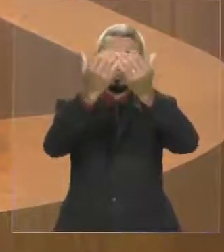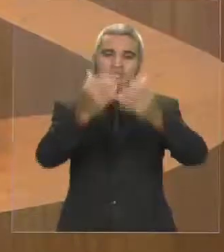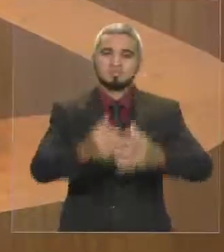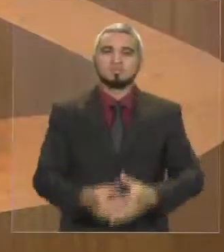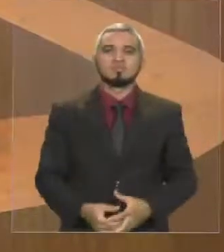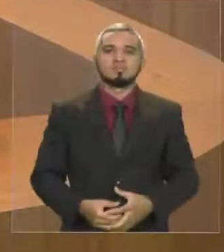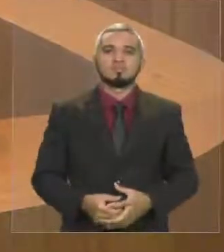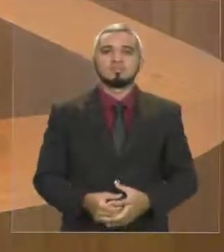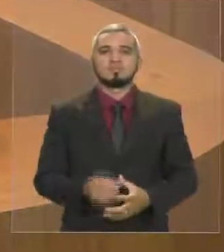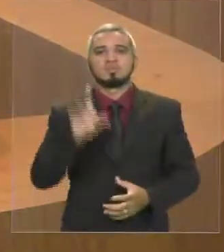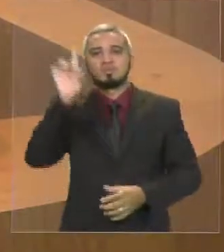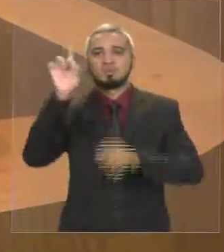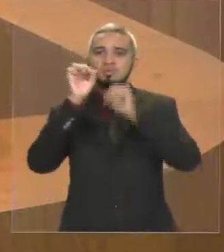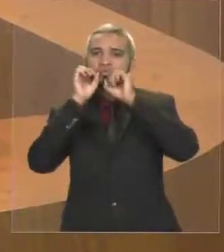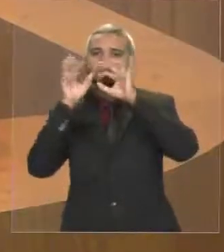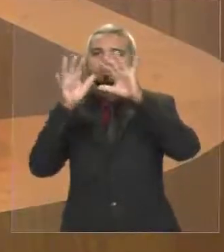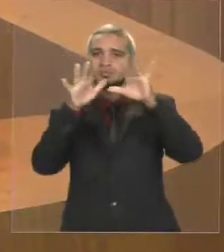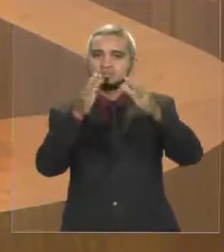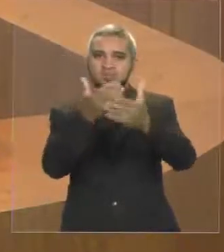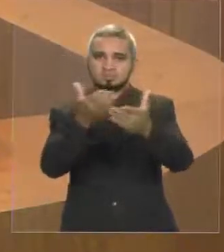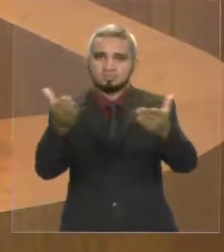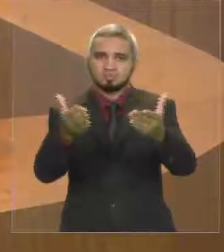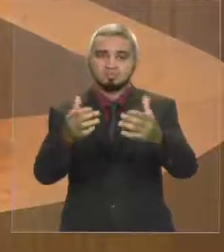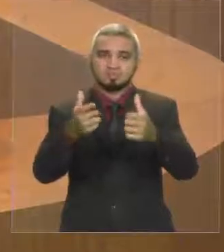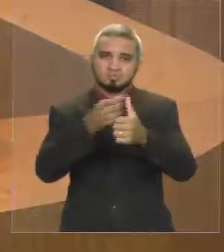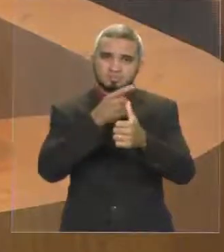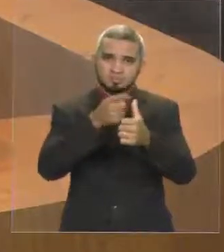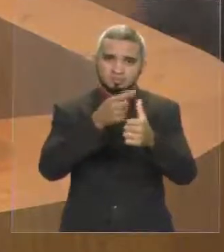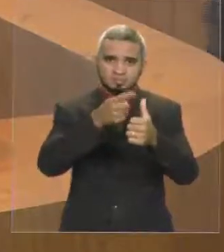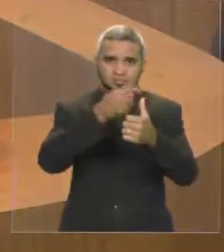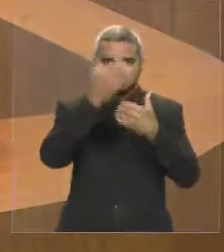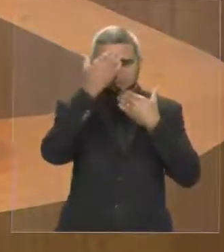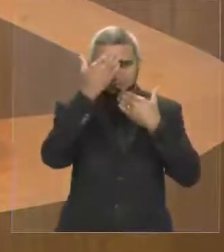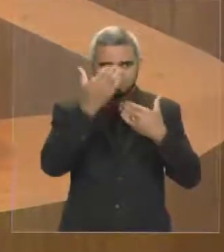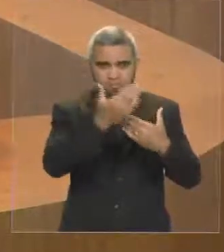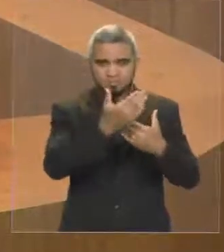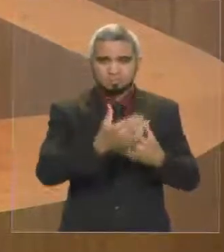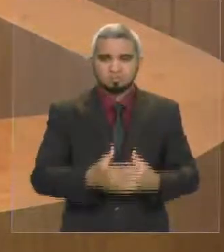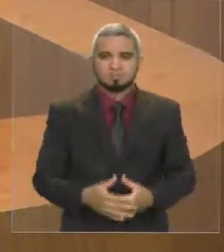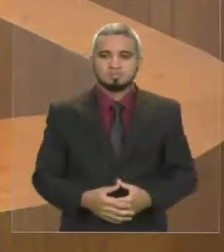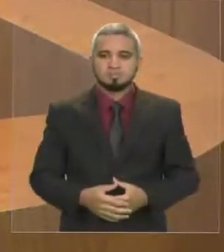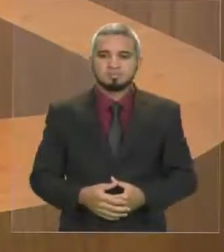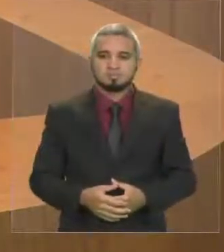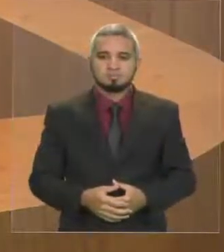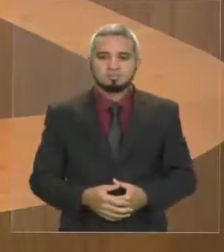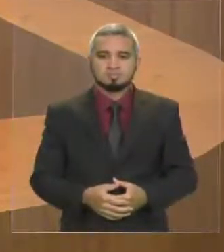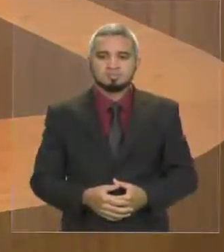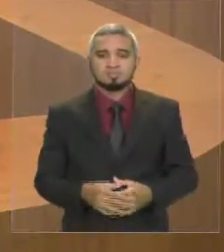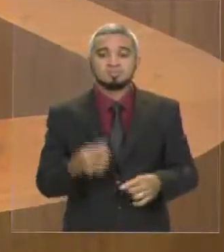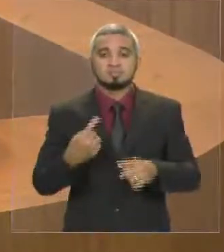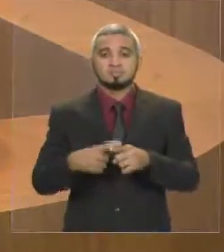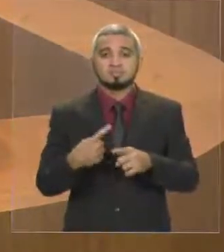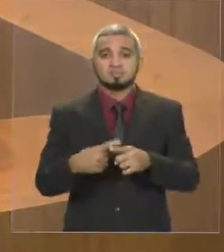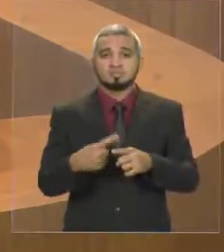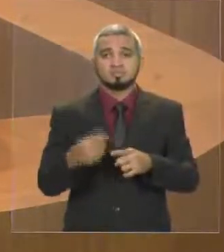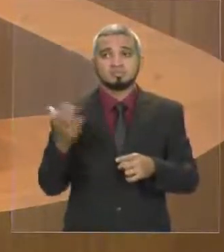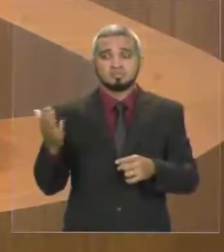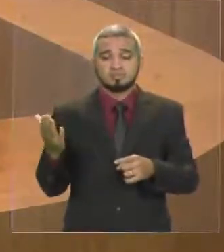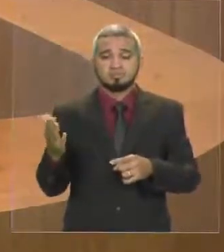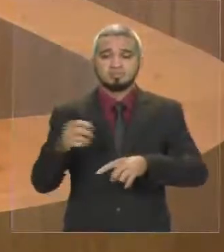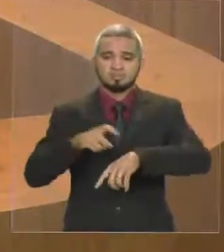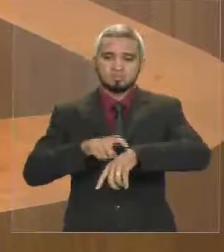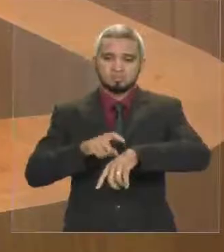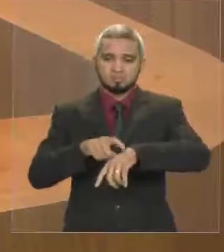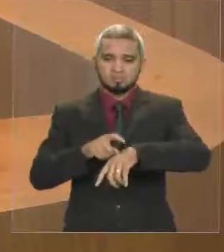Que Deus abençoe a todos. Primeiro, agradecer, senhor presidente, pela benevolência de vossa excelência em conceder essa oportunidade, considerando o